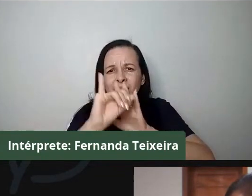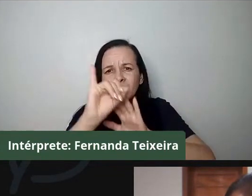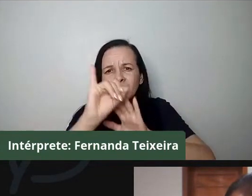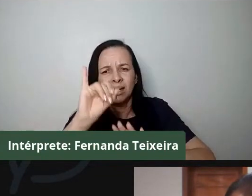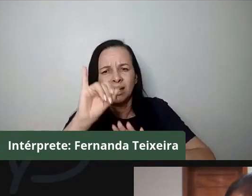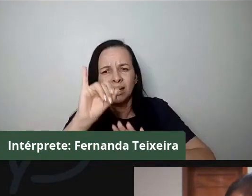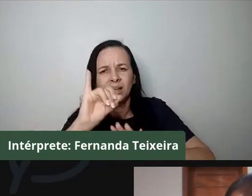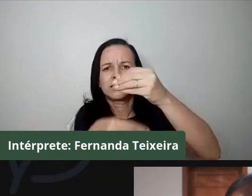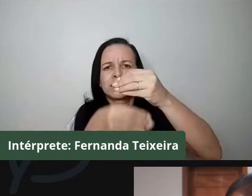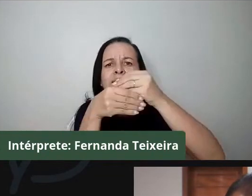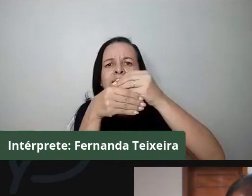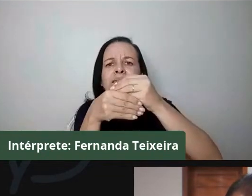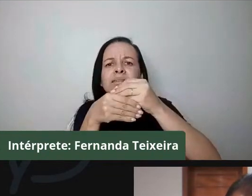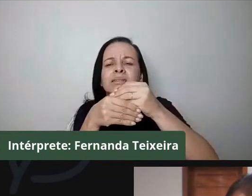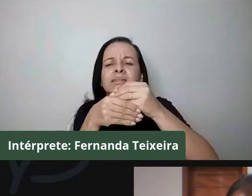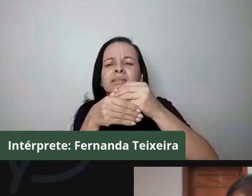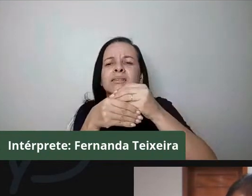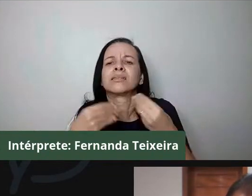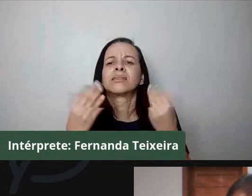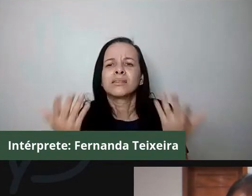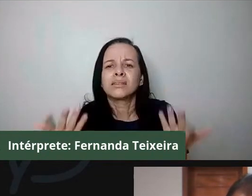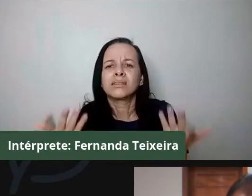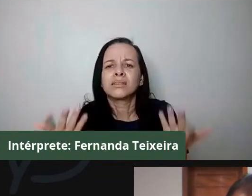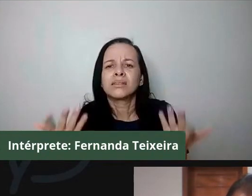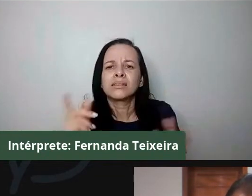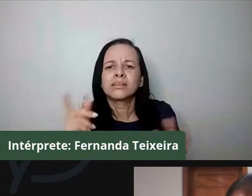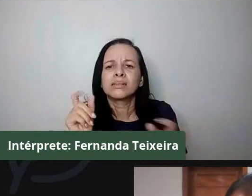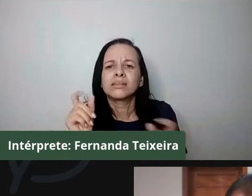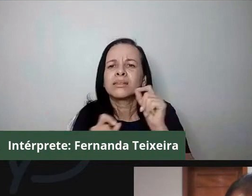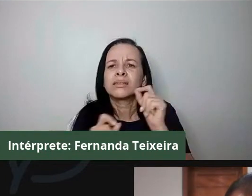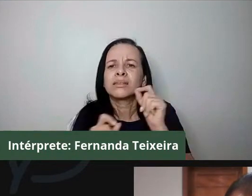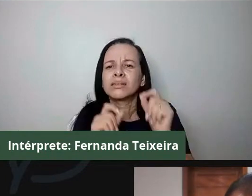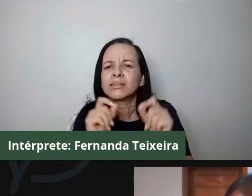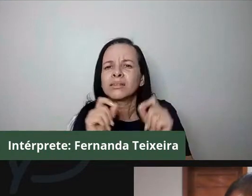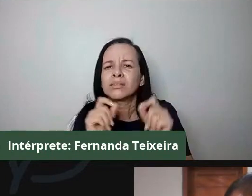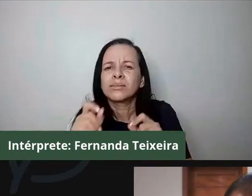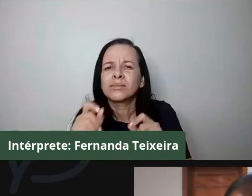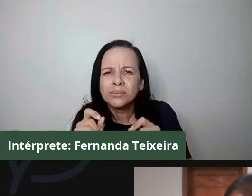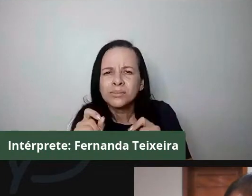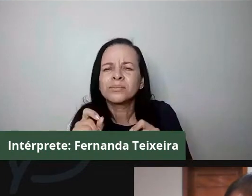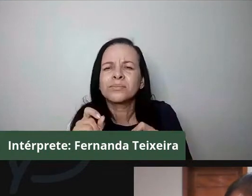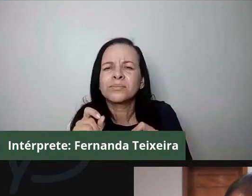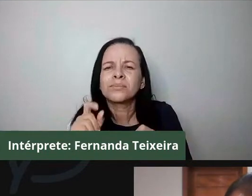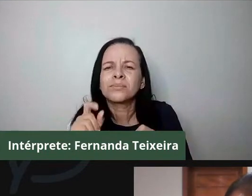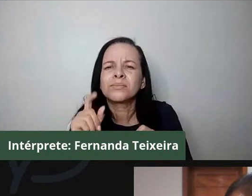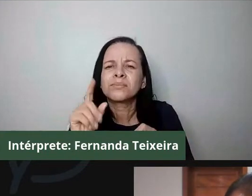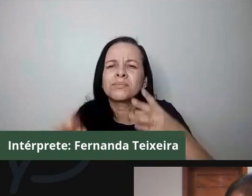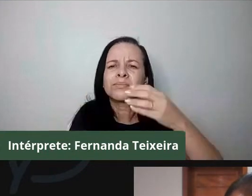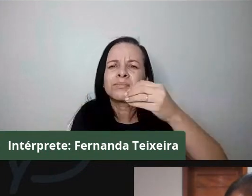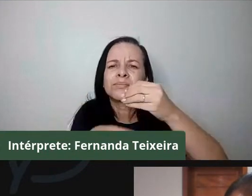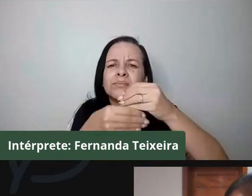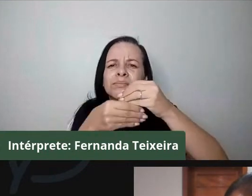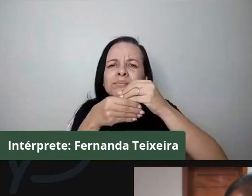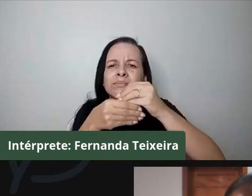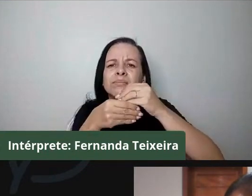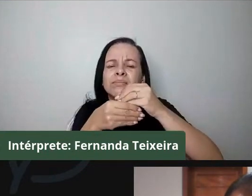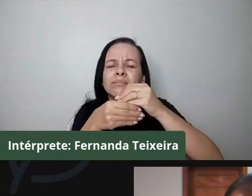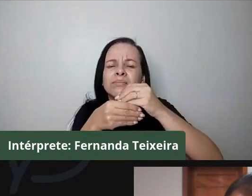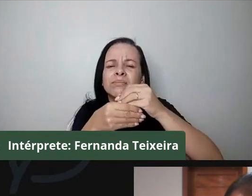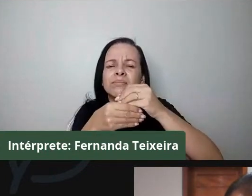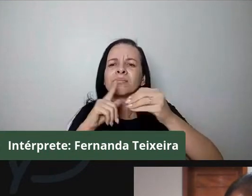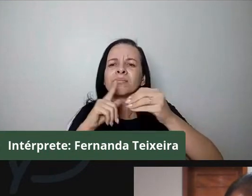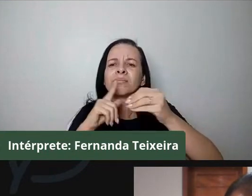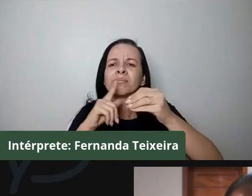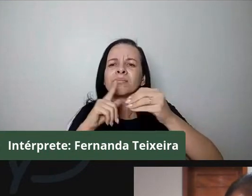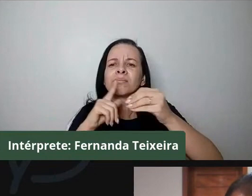antirracista que vai implementar a lei de 1969. Não vai existir lei sem luta que a faça ter a